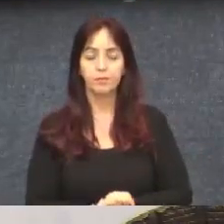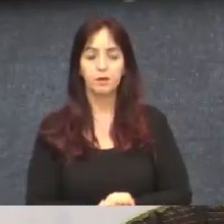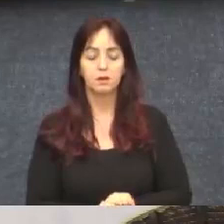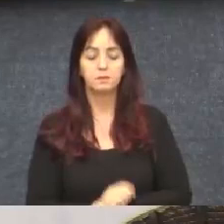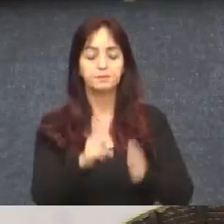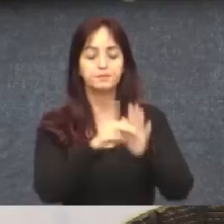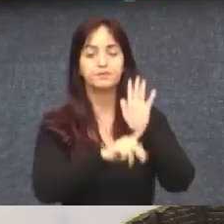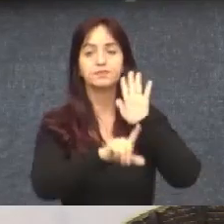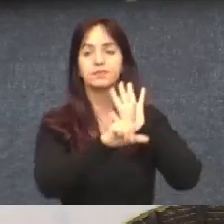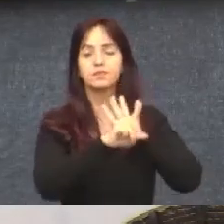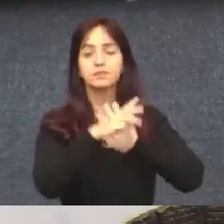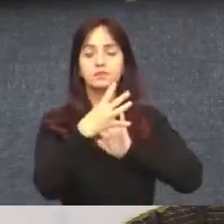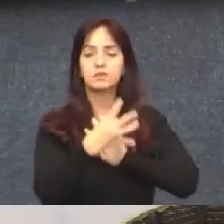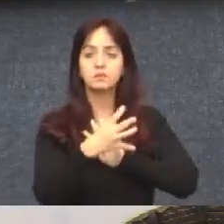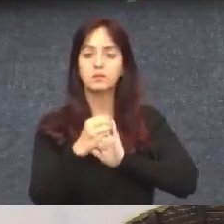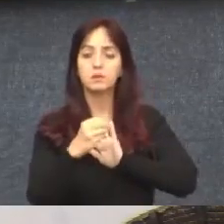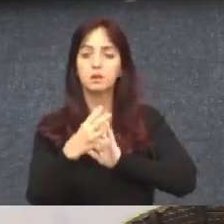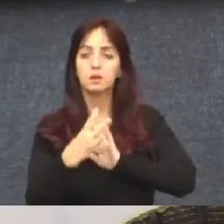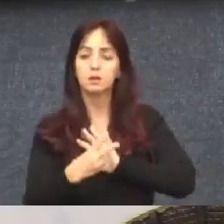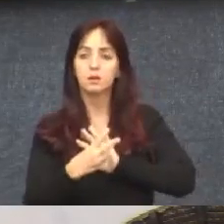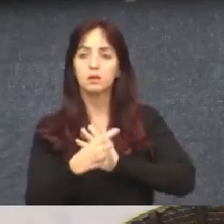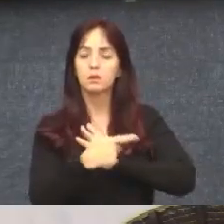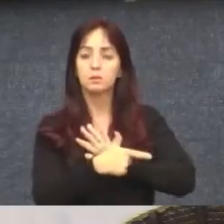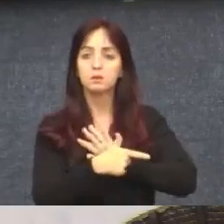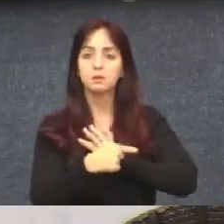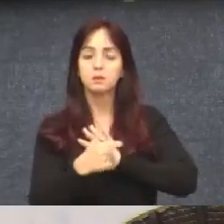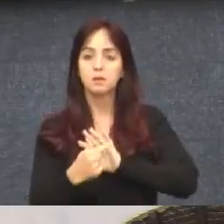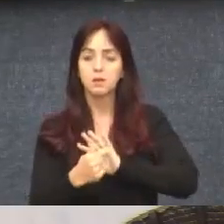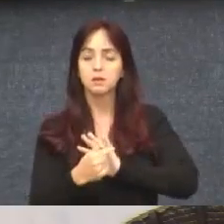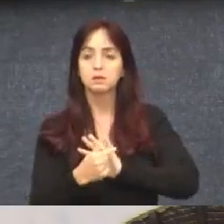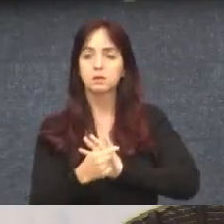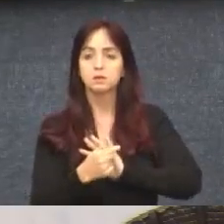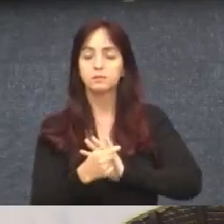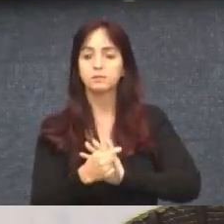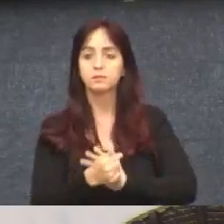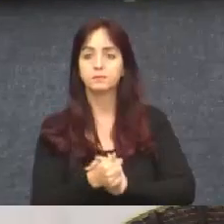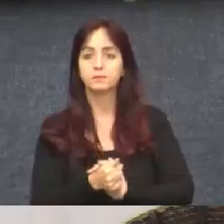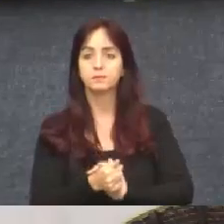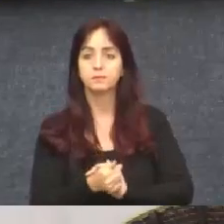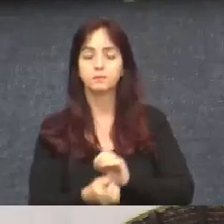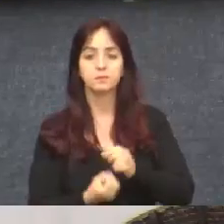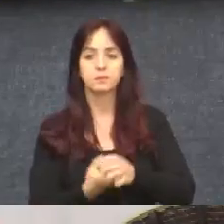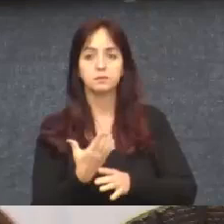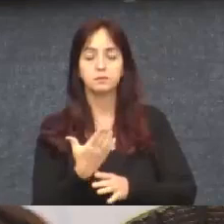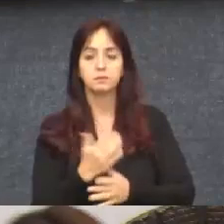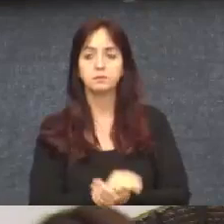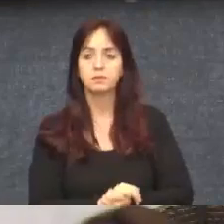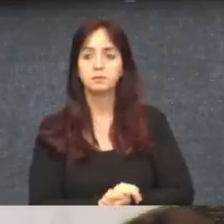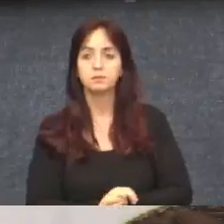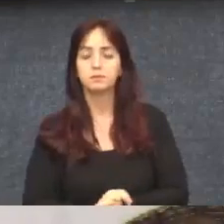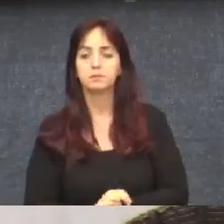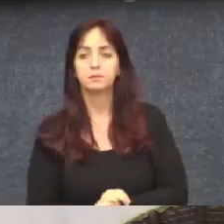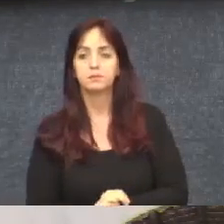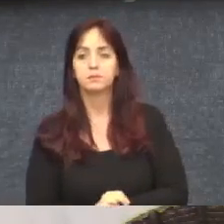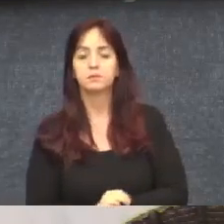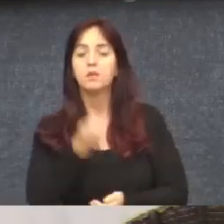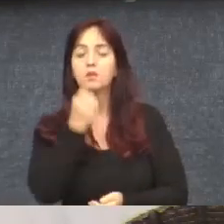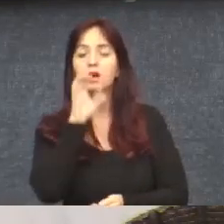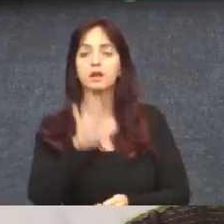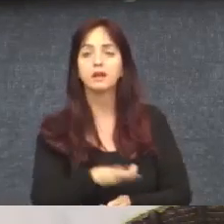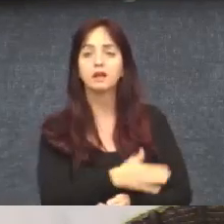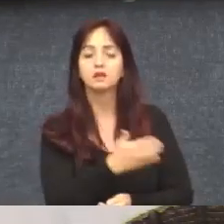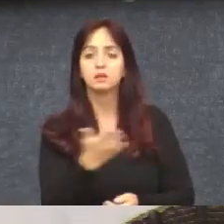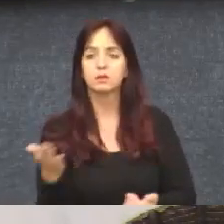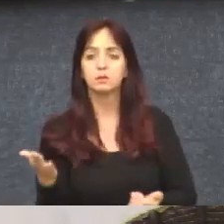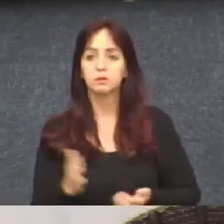Projeto de lei 402, barra 2017, autoria. Ah, perdão, desculpa. Boa tarde a